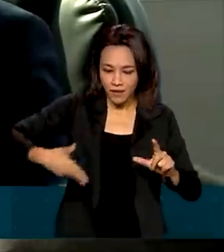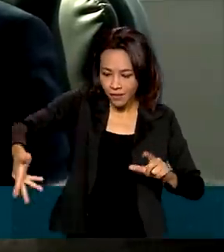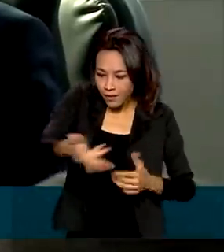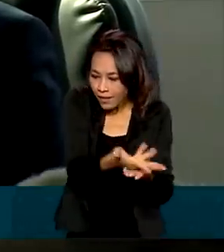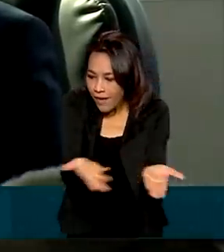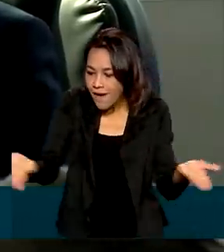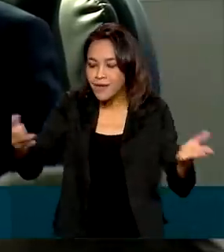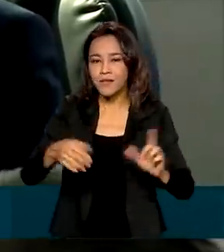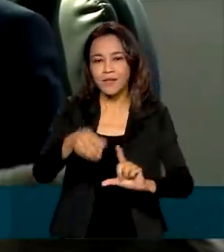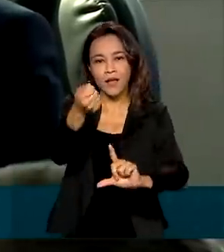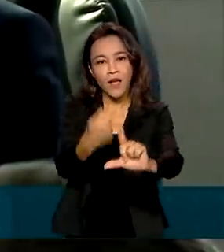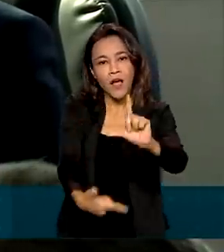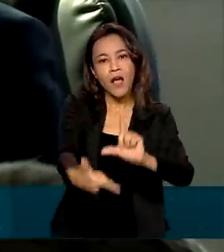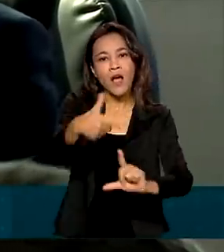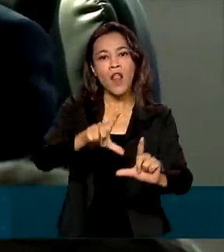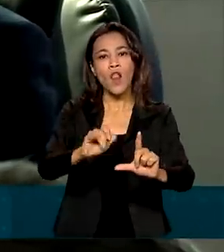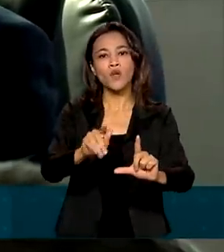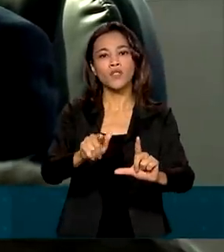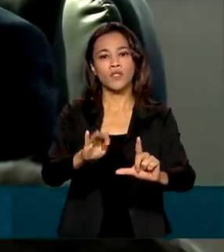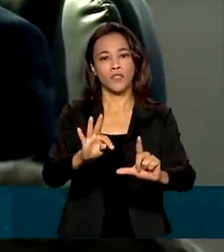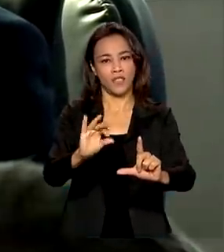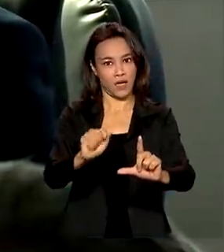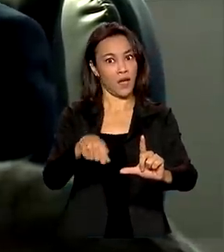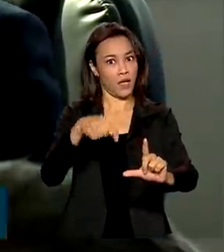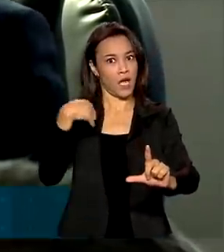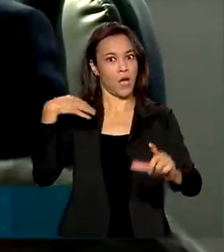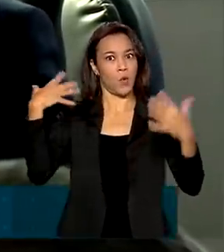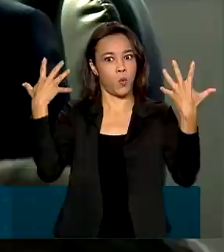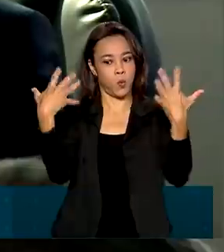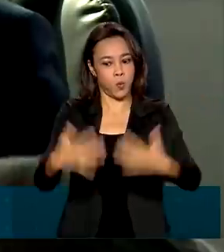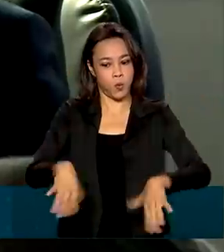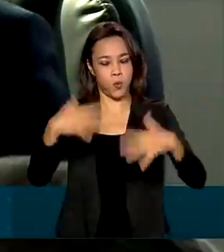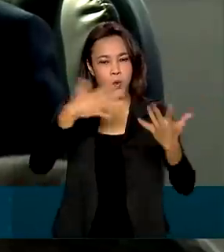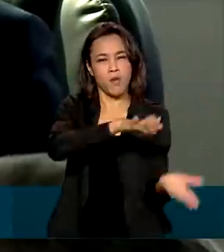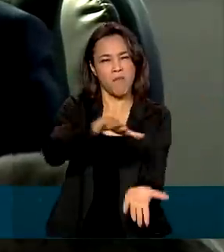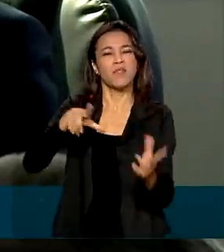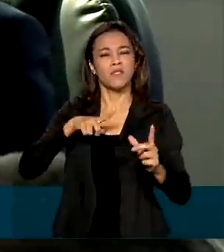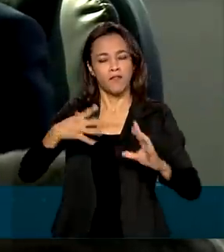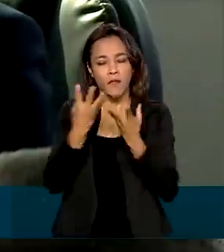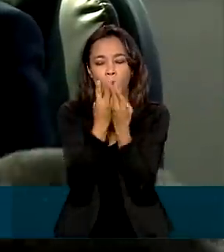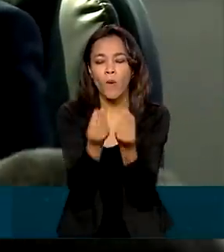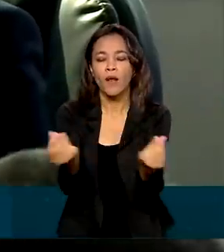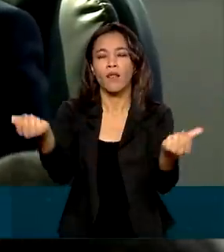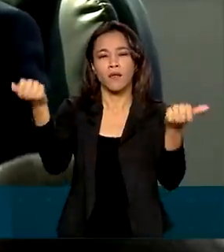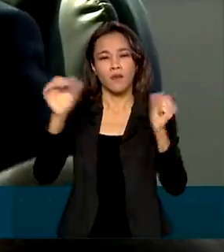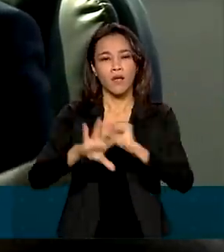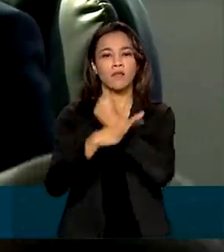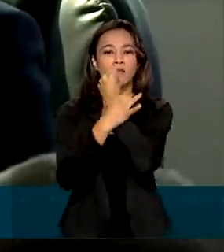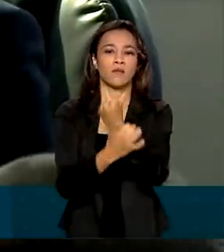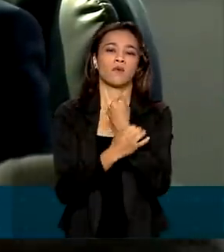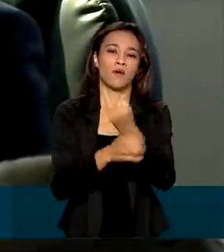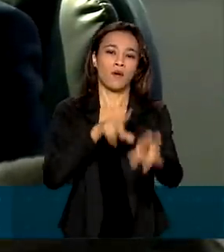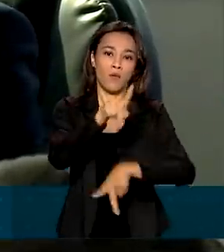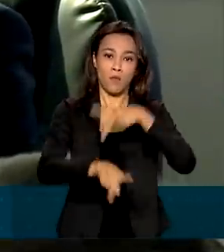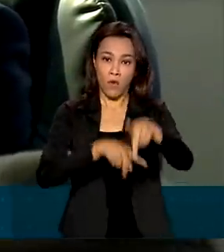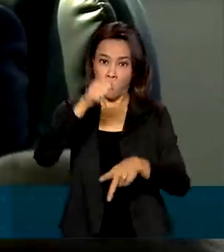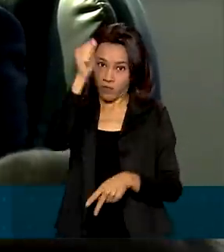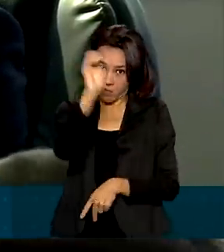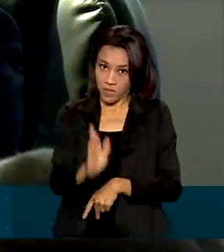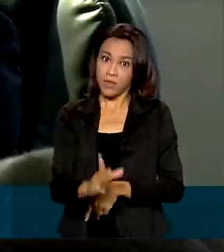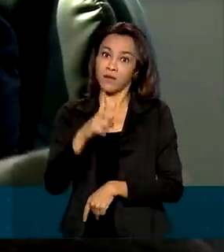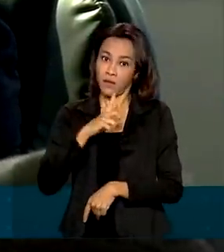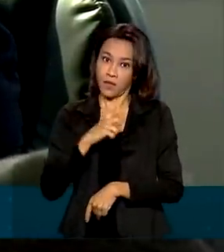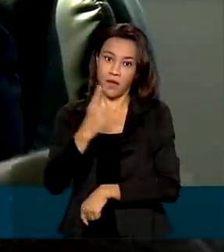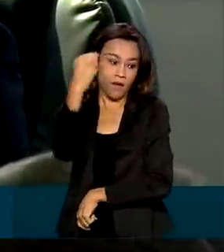que é complexa, mas tem sido feita com eficiência para garantir que a população brasileira receba